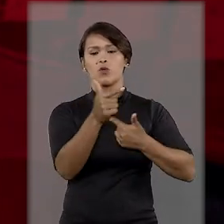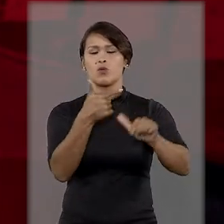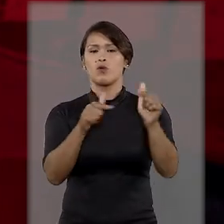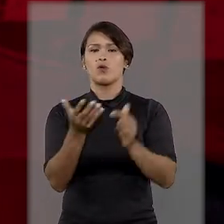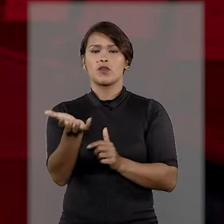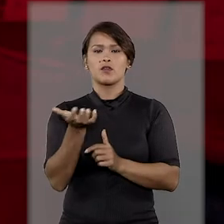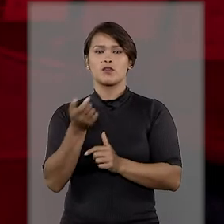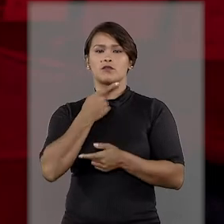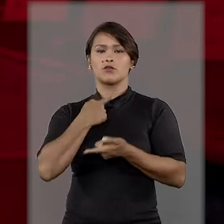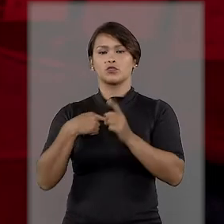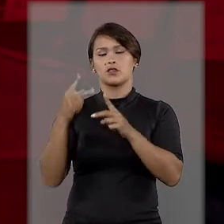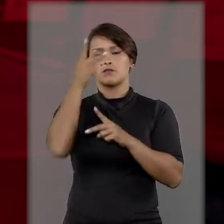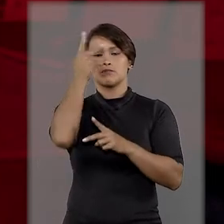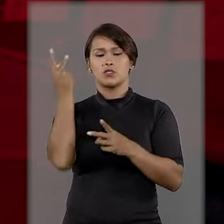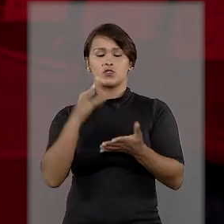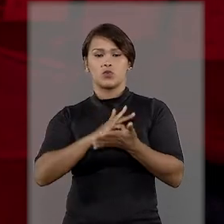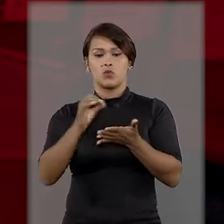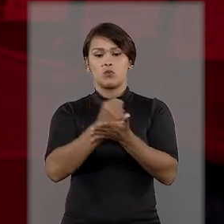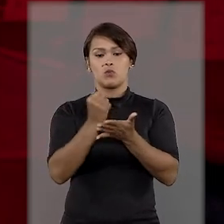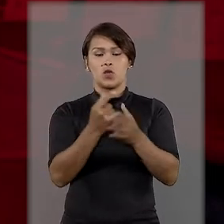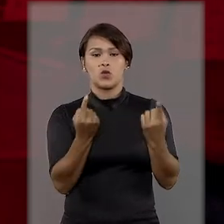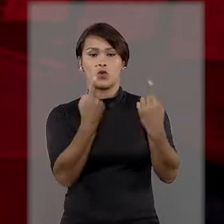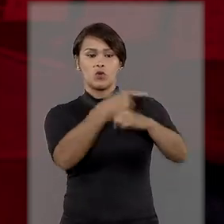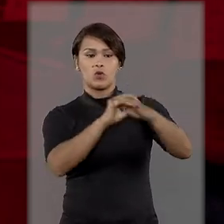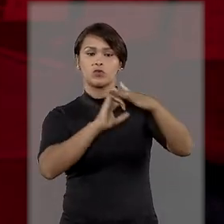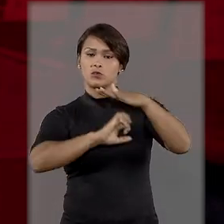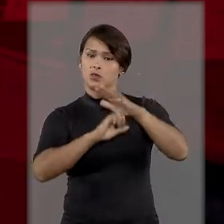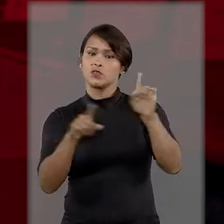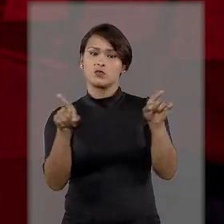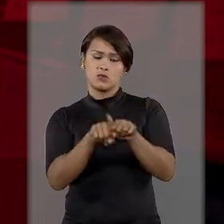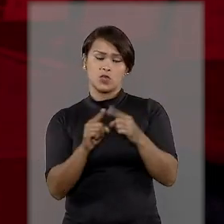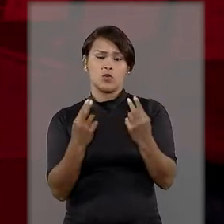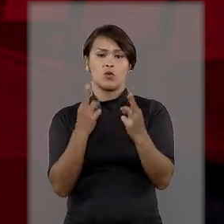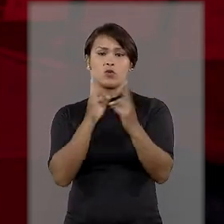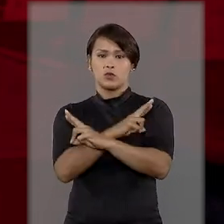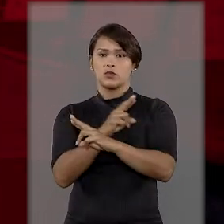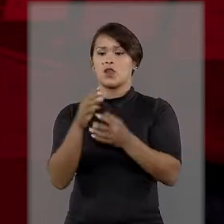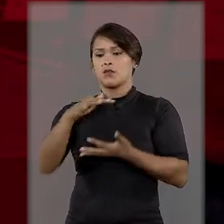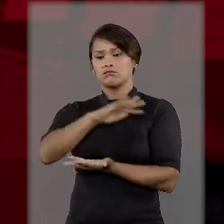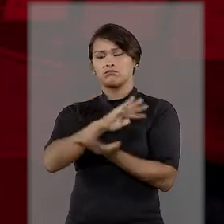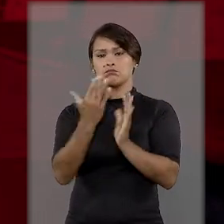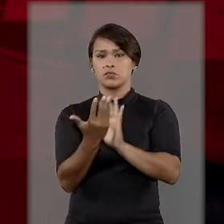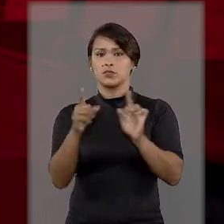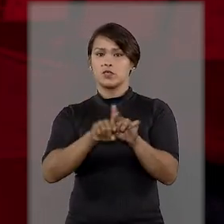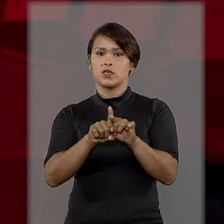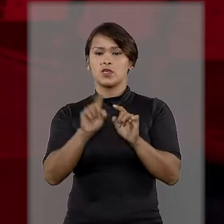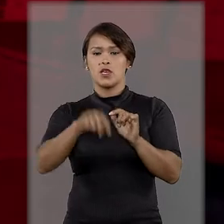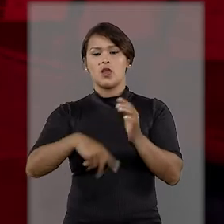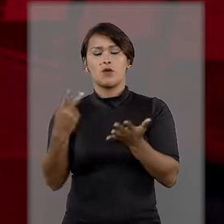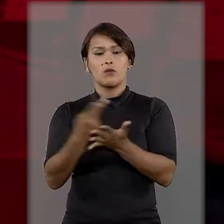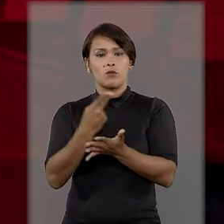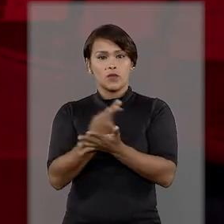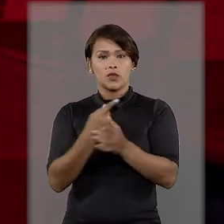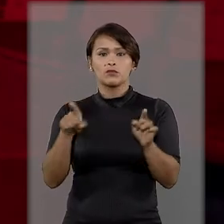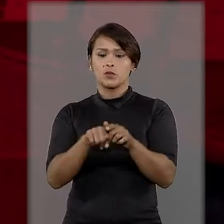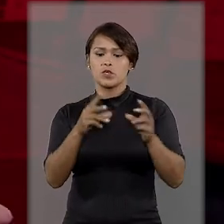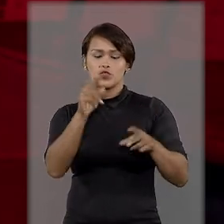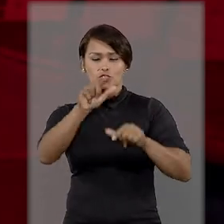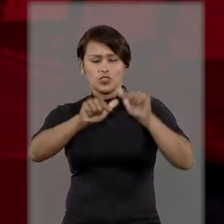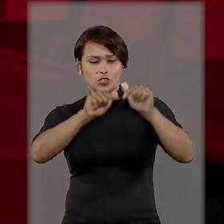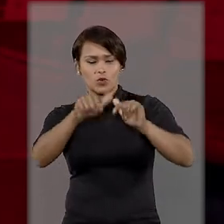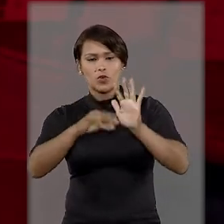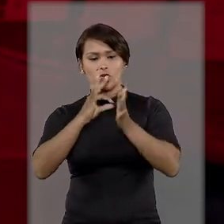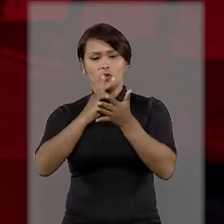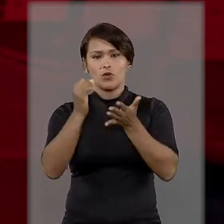qualquer pretensão do segurado contra o segurador e vice-versa, baseada em suposto inadimplemento de